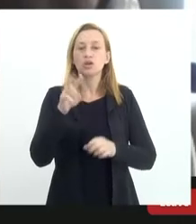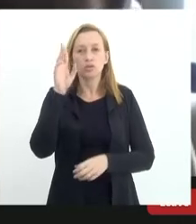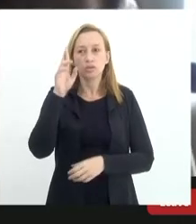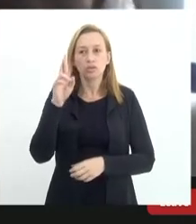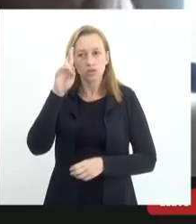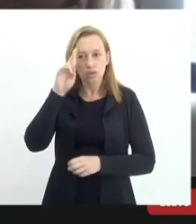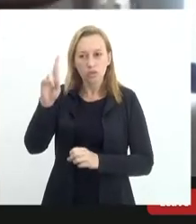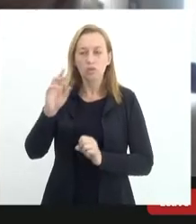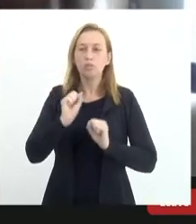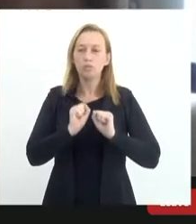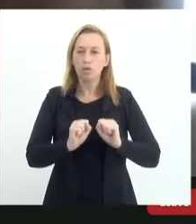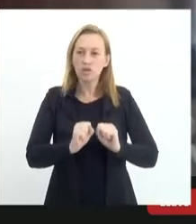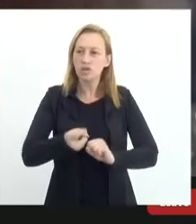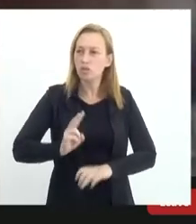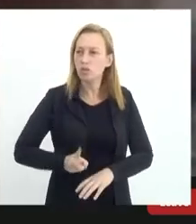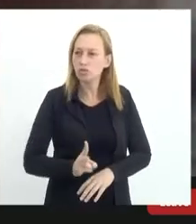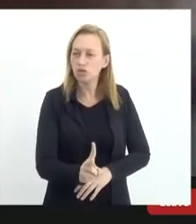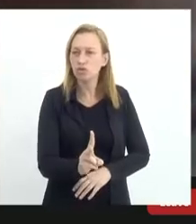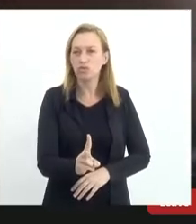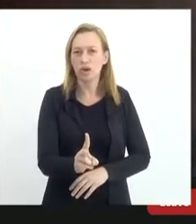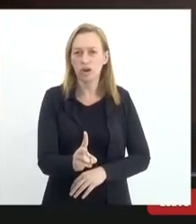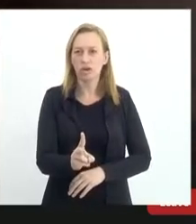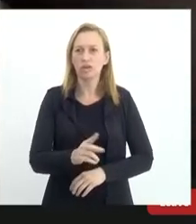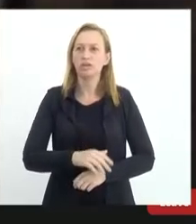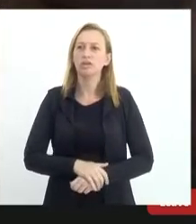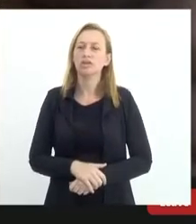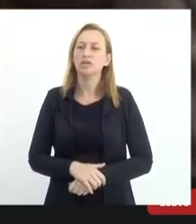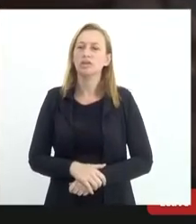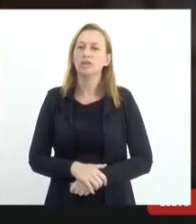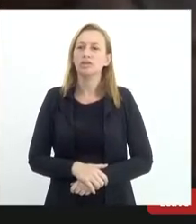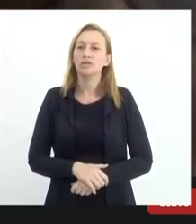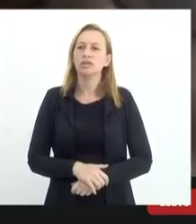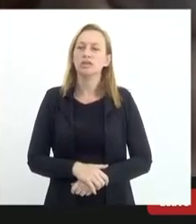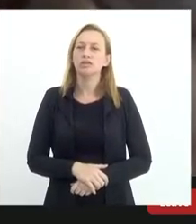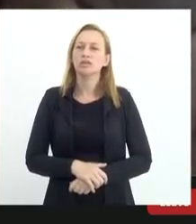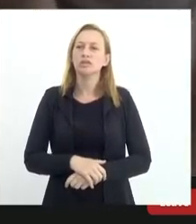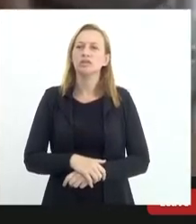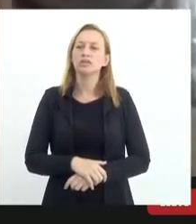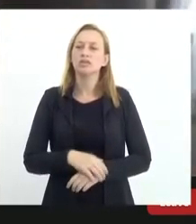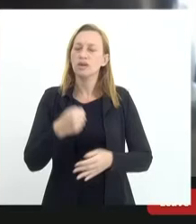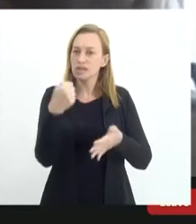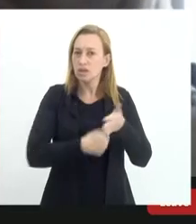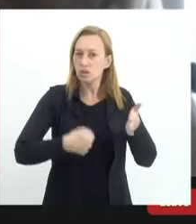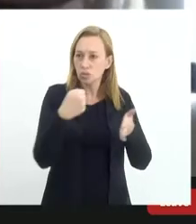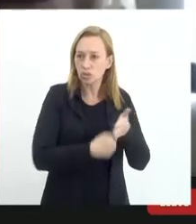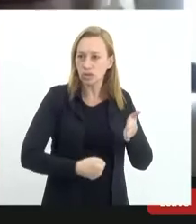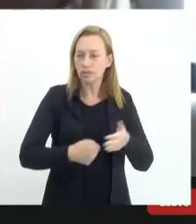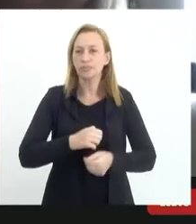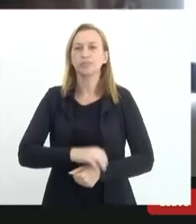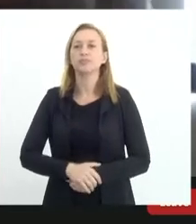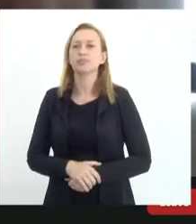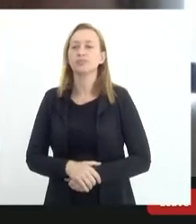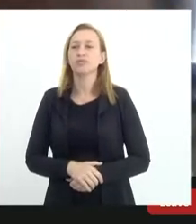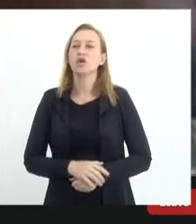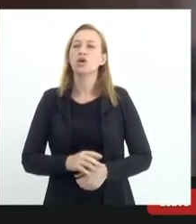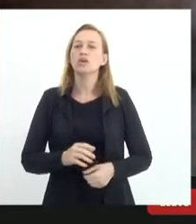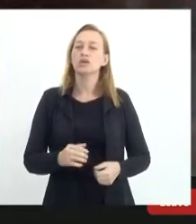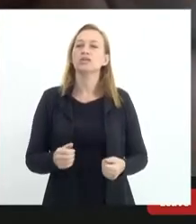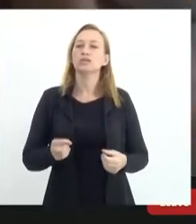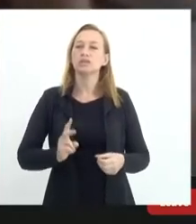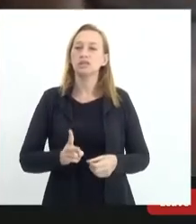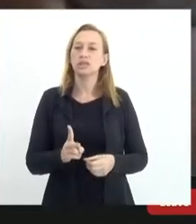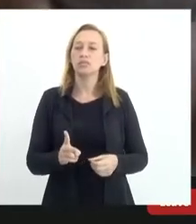continuar mesmo com essa bandeira de luta e conte sempre com o movimento